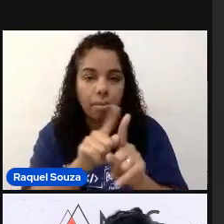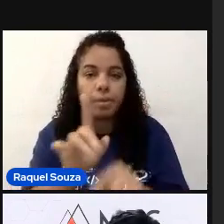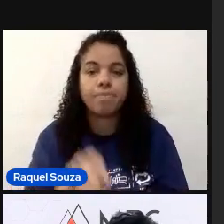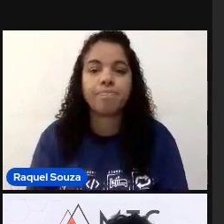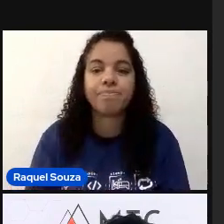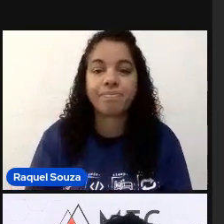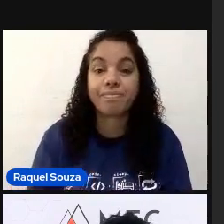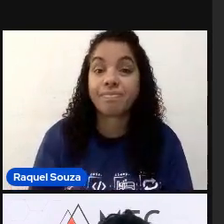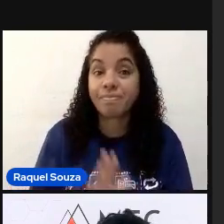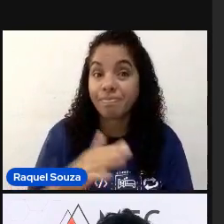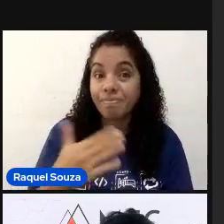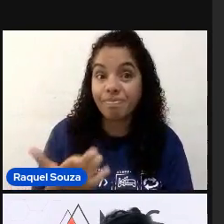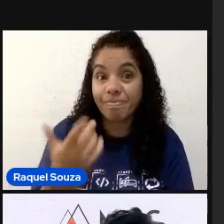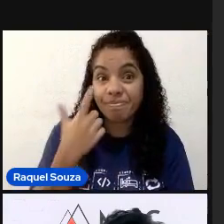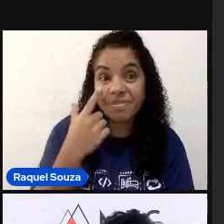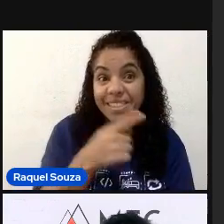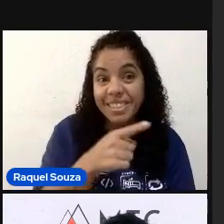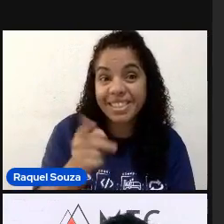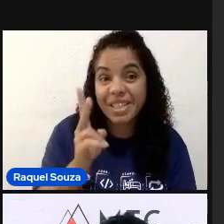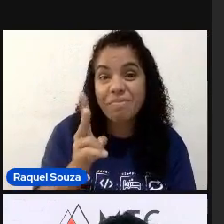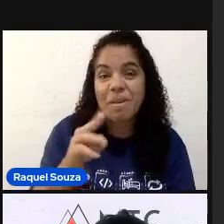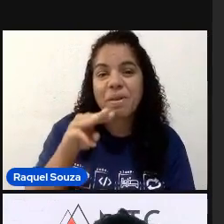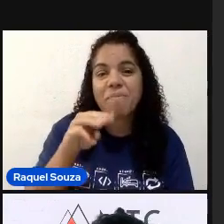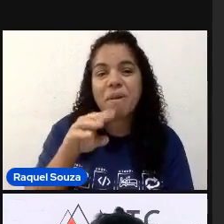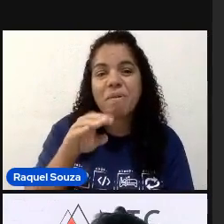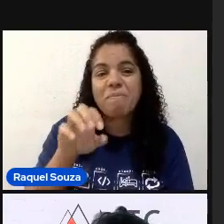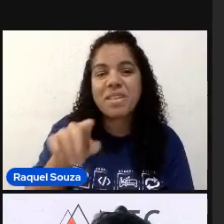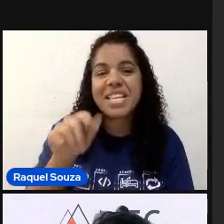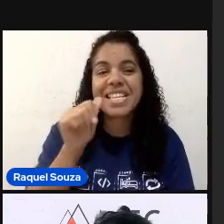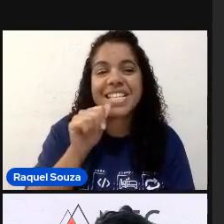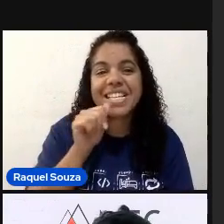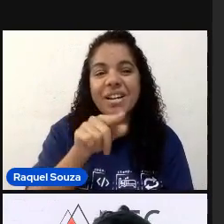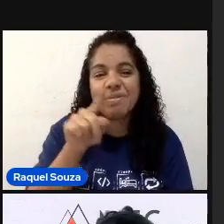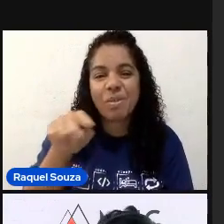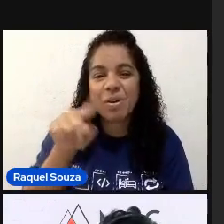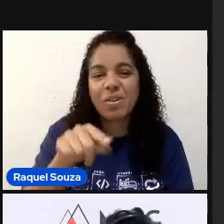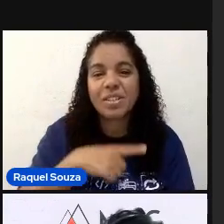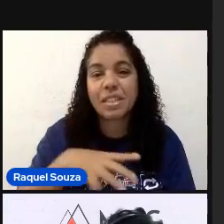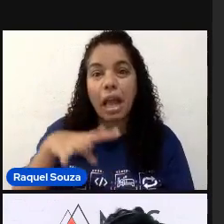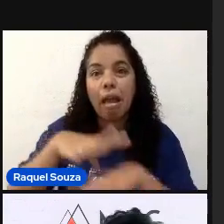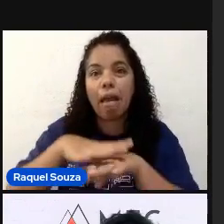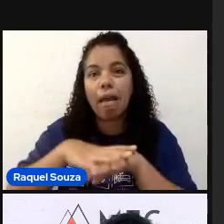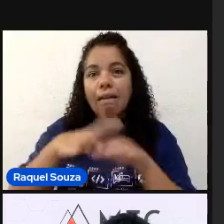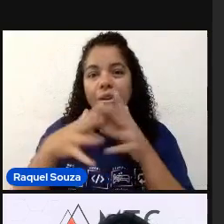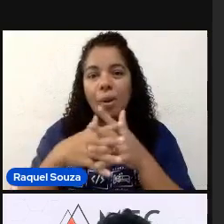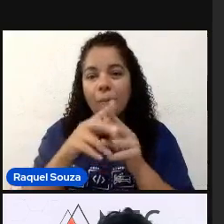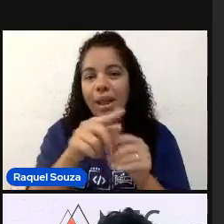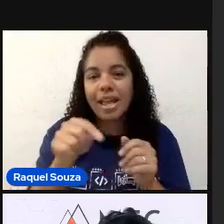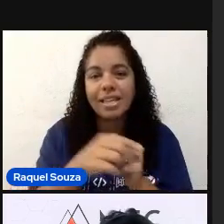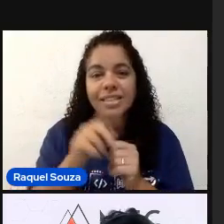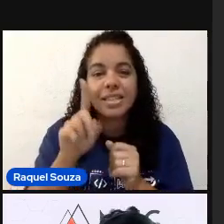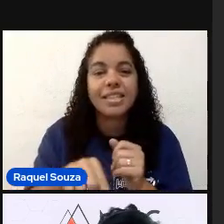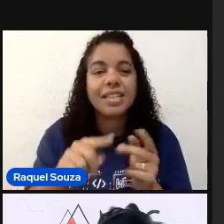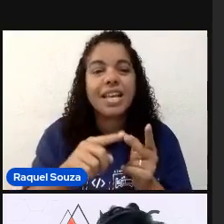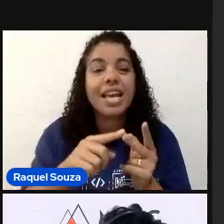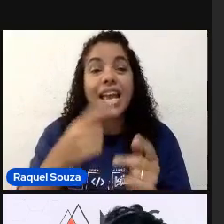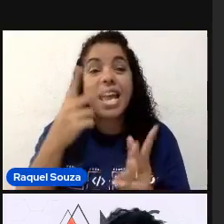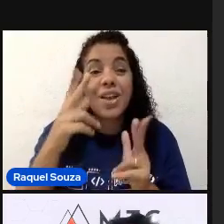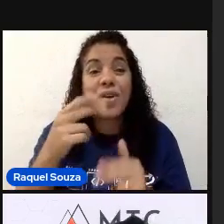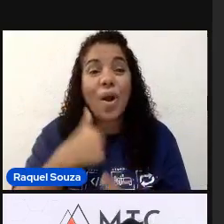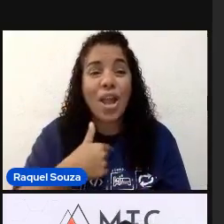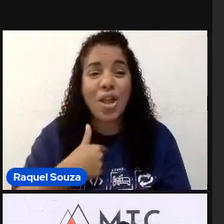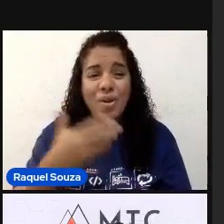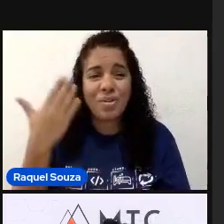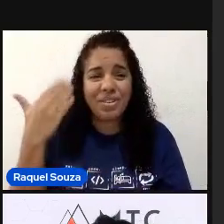Daí você vem aqui com esse meme da moça com a matemática complexa. Que era eu quando eu estava automatizando.